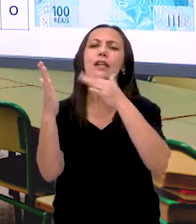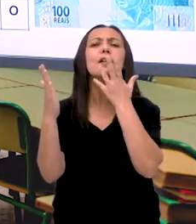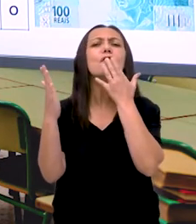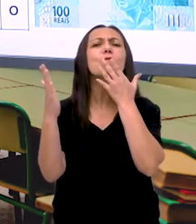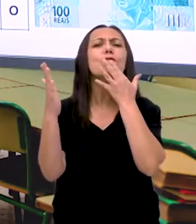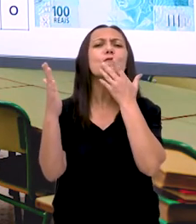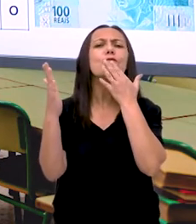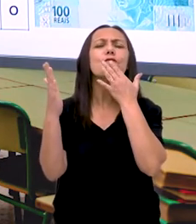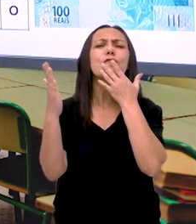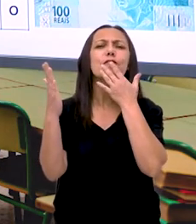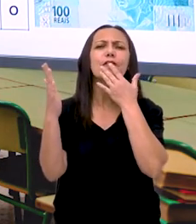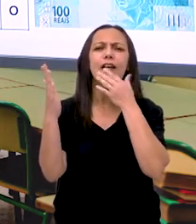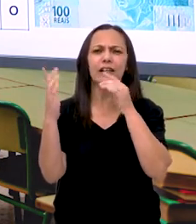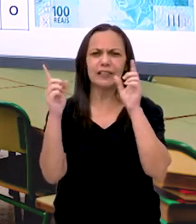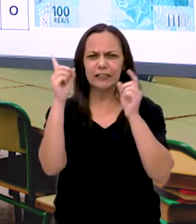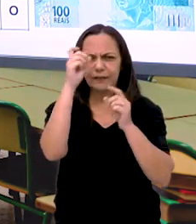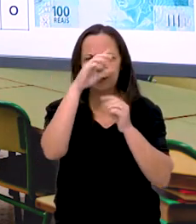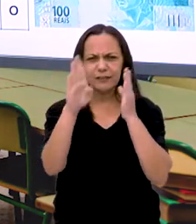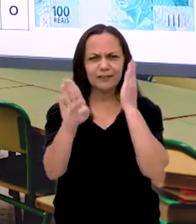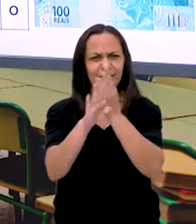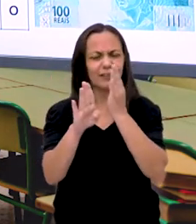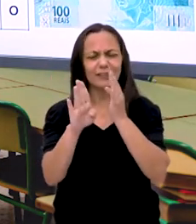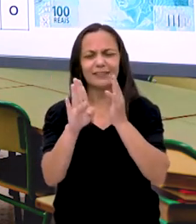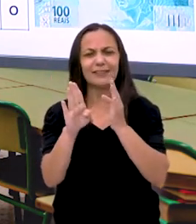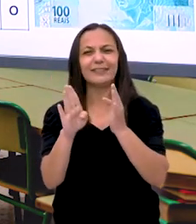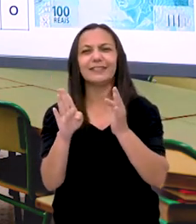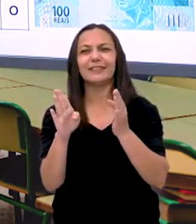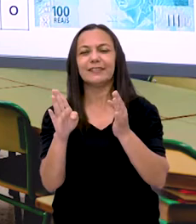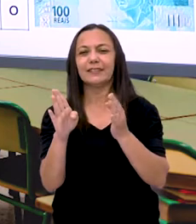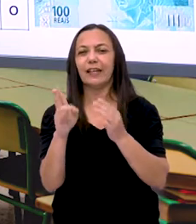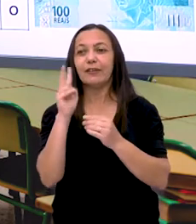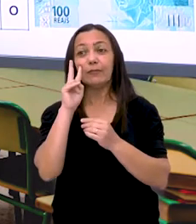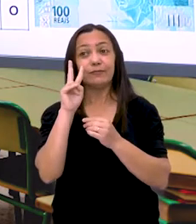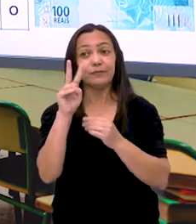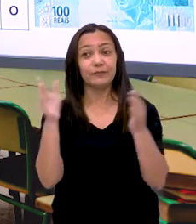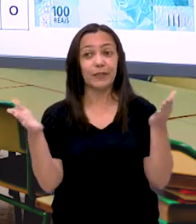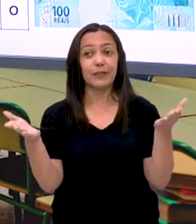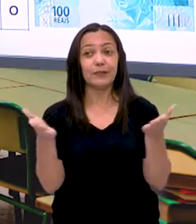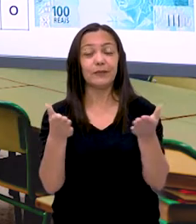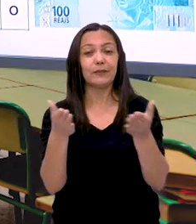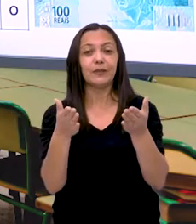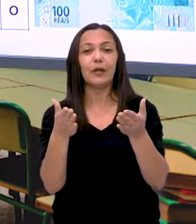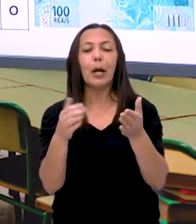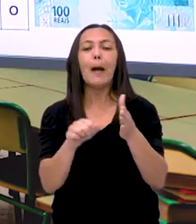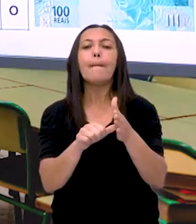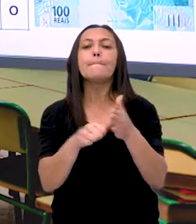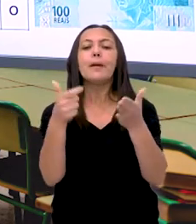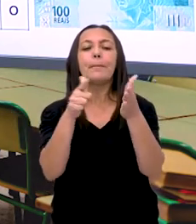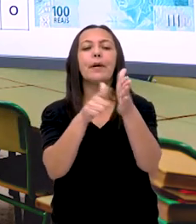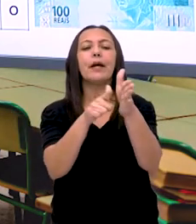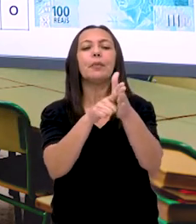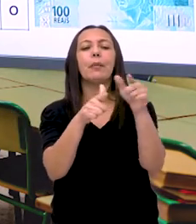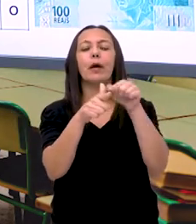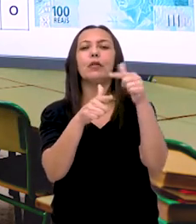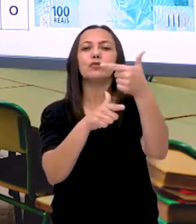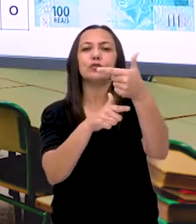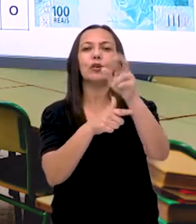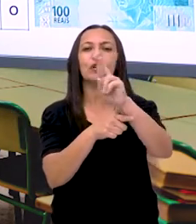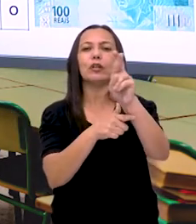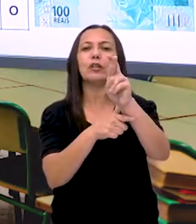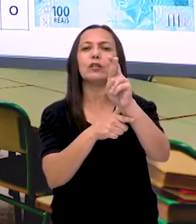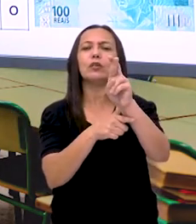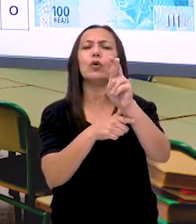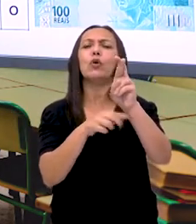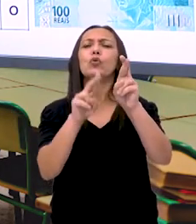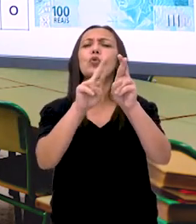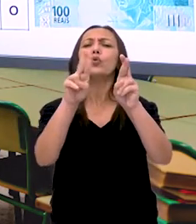Ficou bem legal, bem caprichado. Foi difícil de você encontrar. Vamos conferir aqui. Primeira cédula, dois reais.